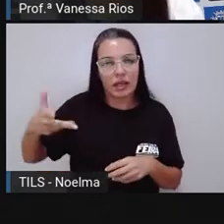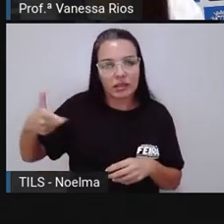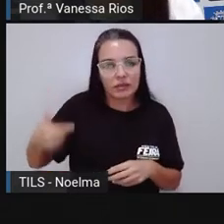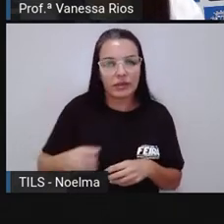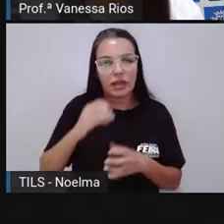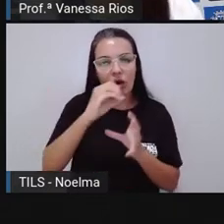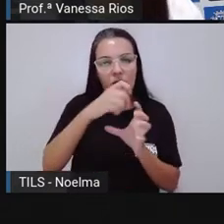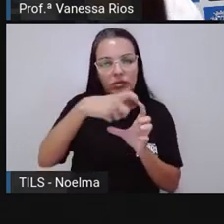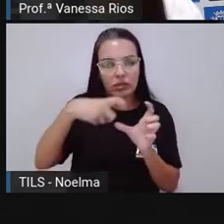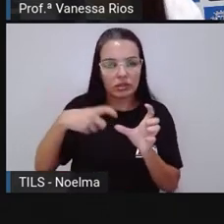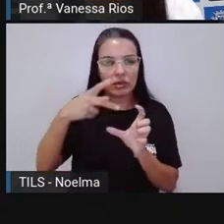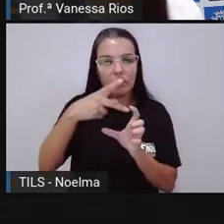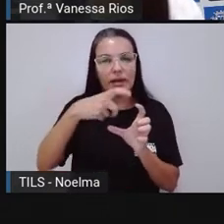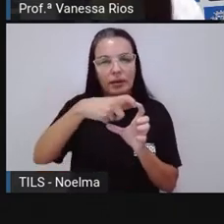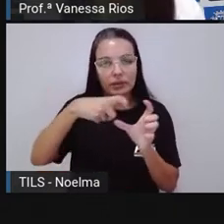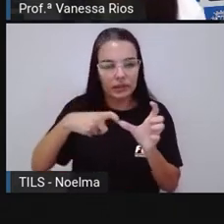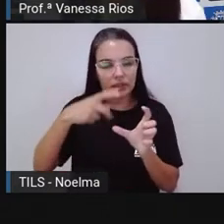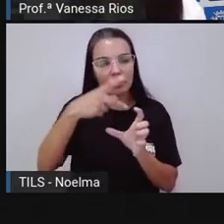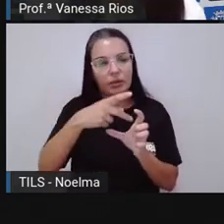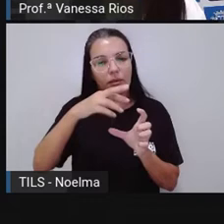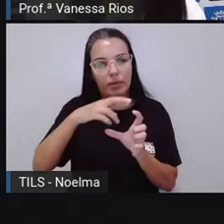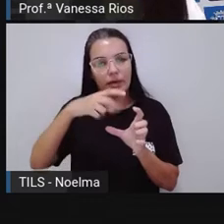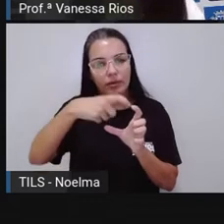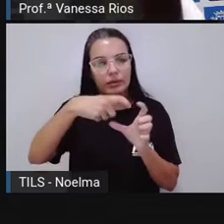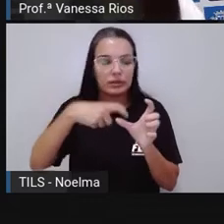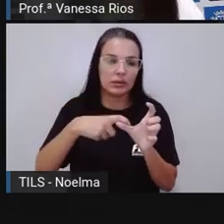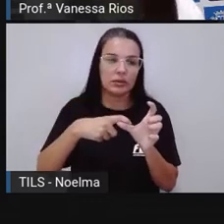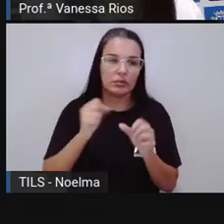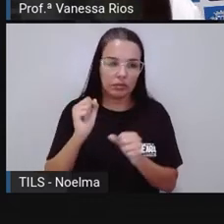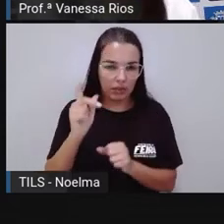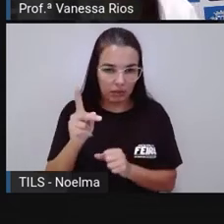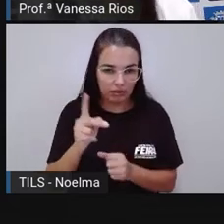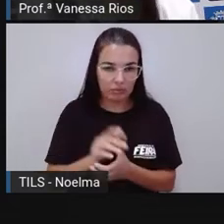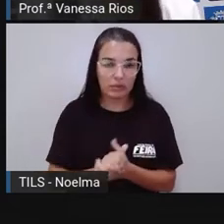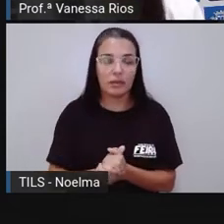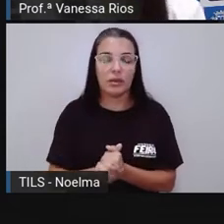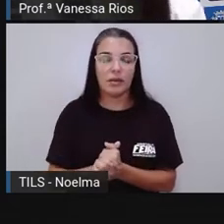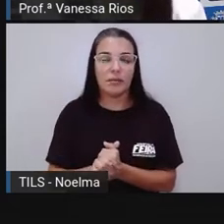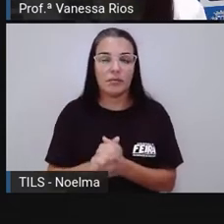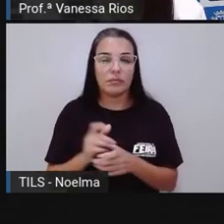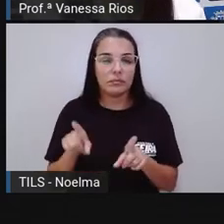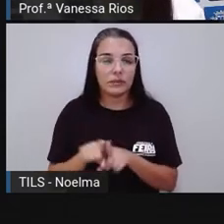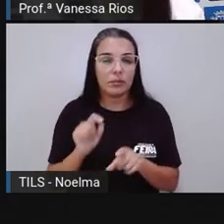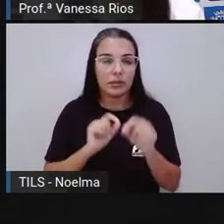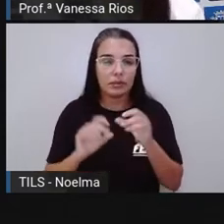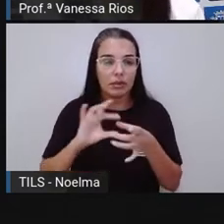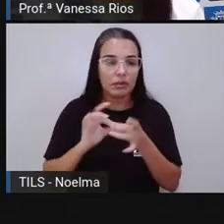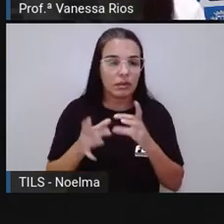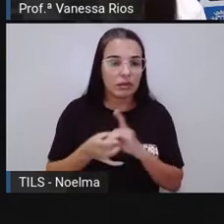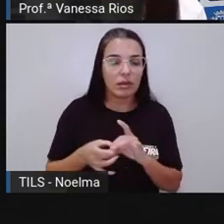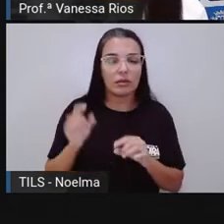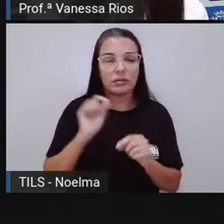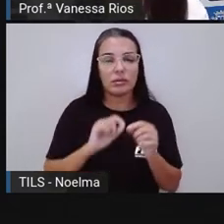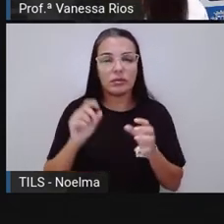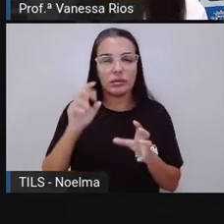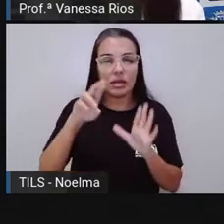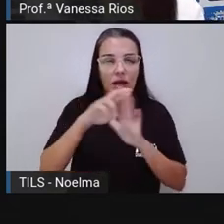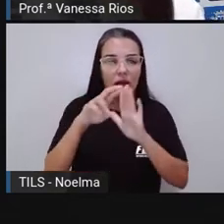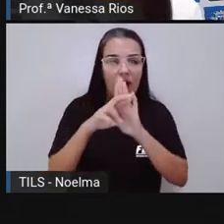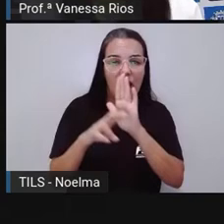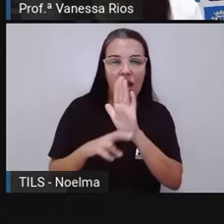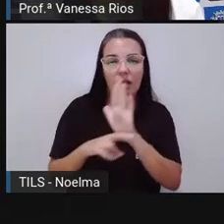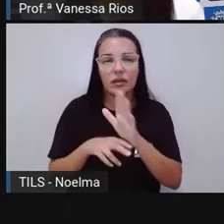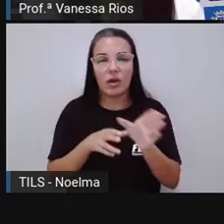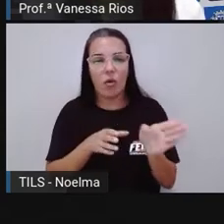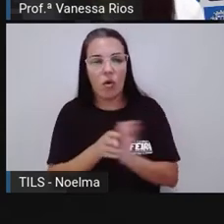oxítonas, paroxítonas e proparoxítonas. Em relação, então, às regras, às orientações para